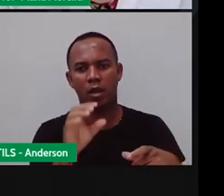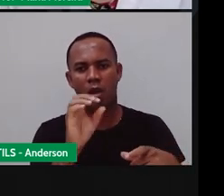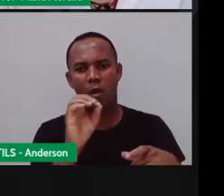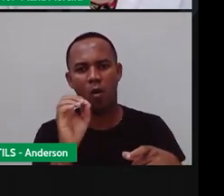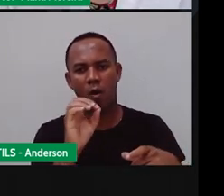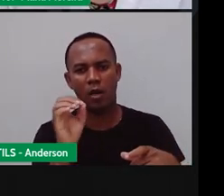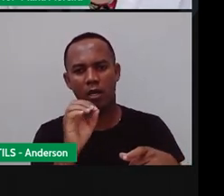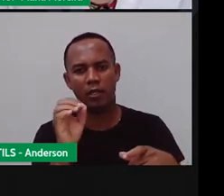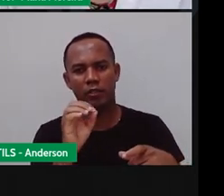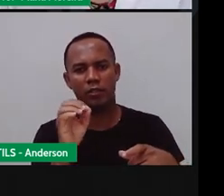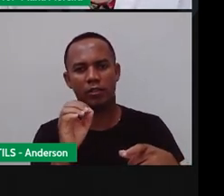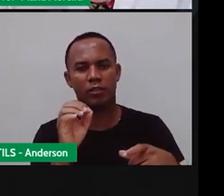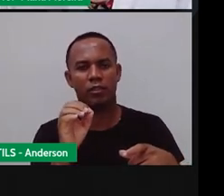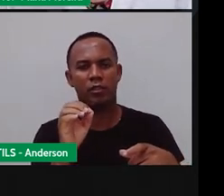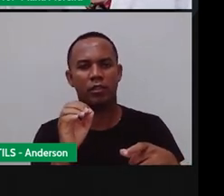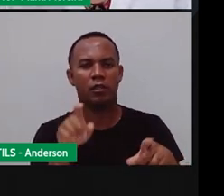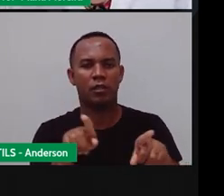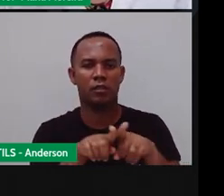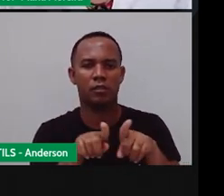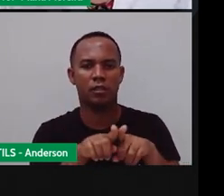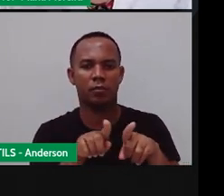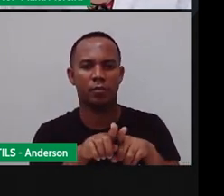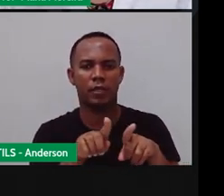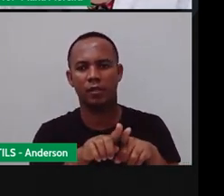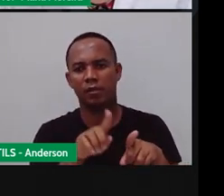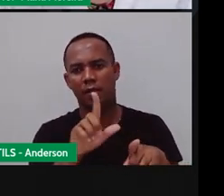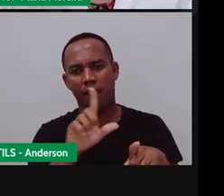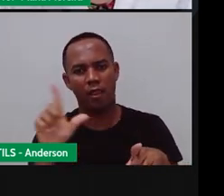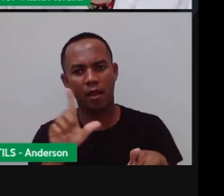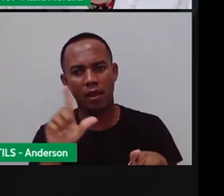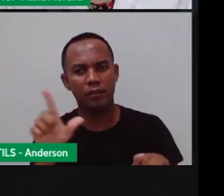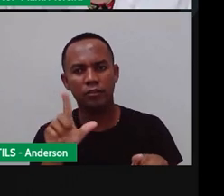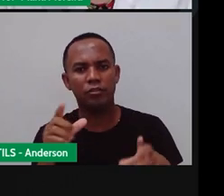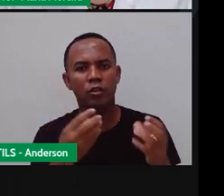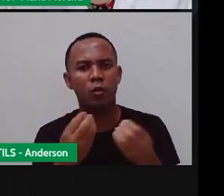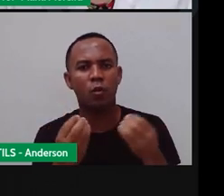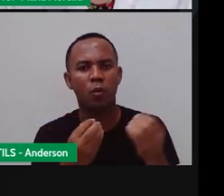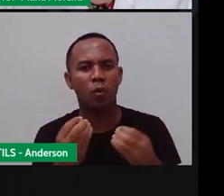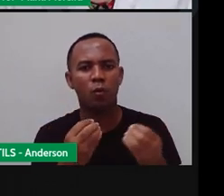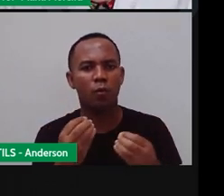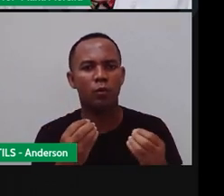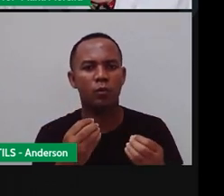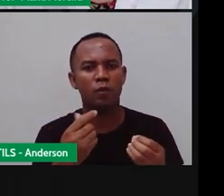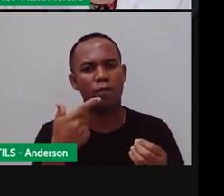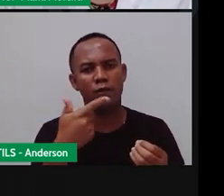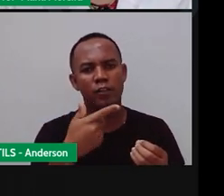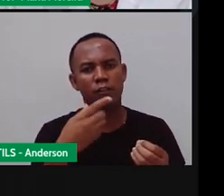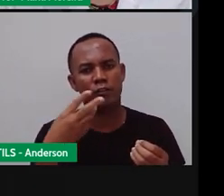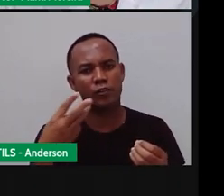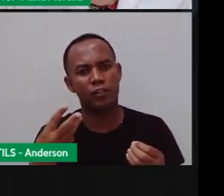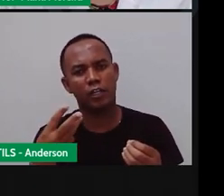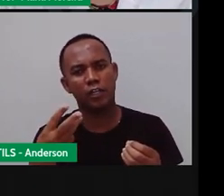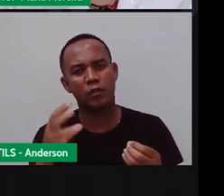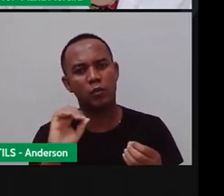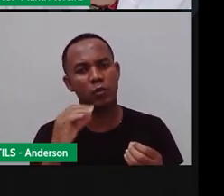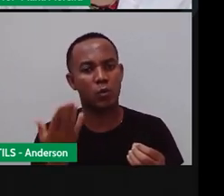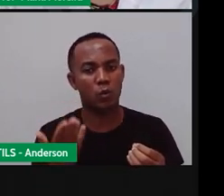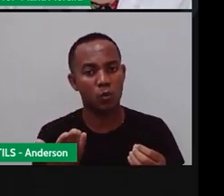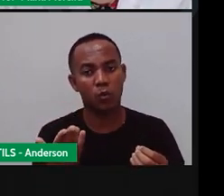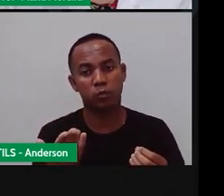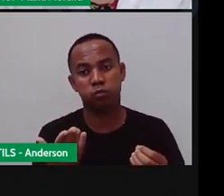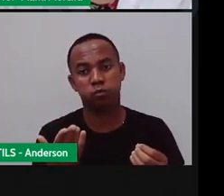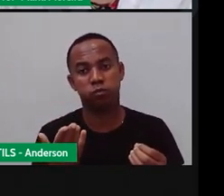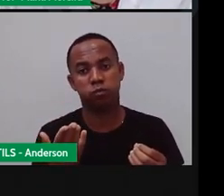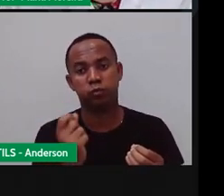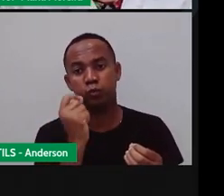O planeta demora 23 horas e 56 minutos, ou seja, um dia. É por causa da rotação, então,